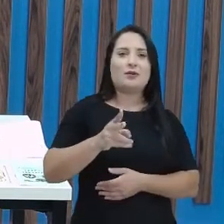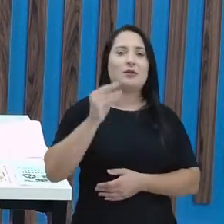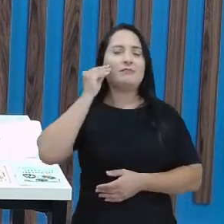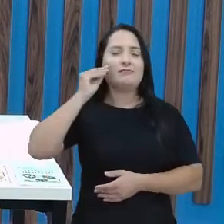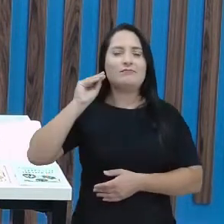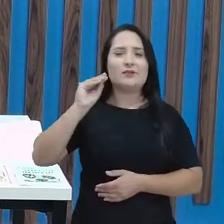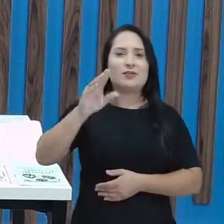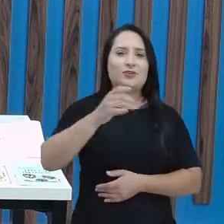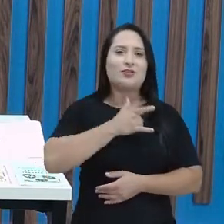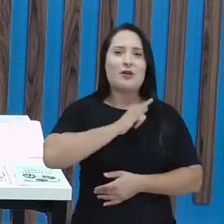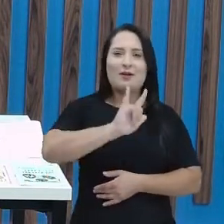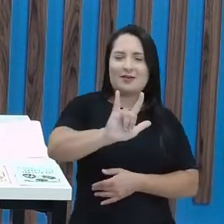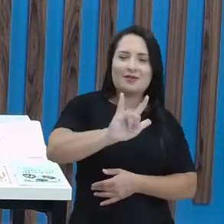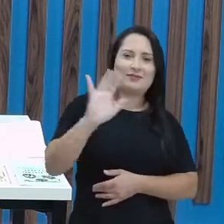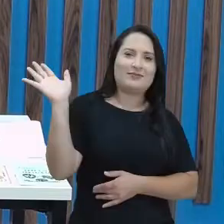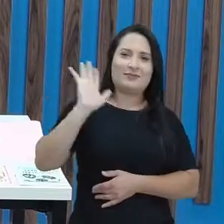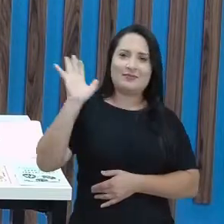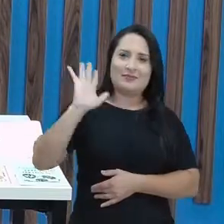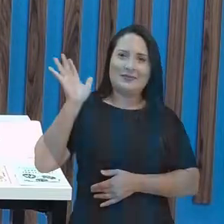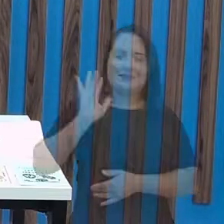Amo vocês. Tchau, tchau.